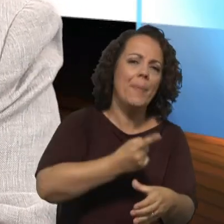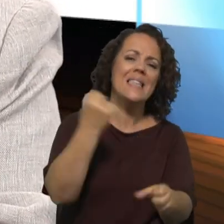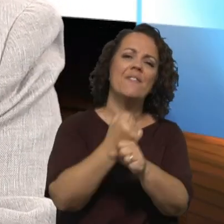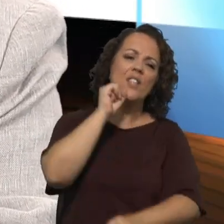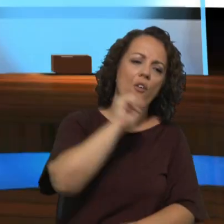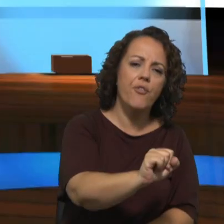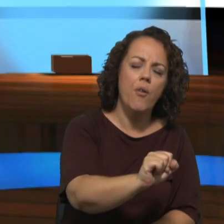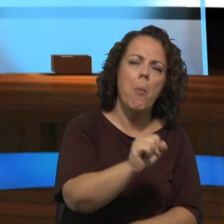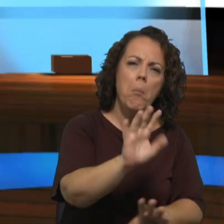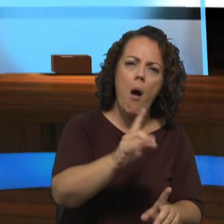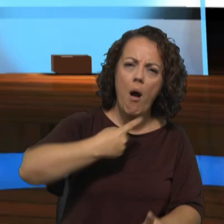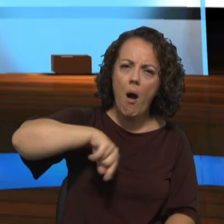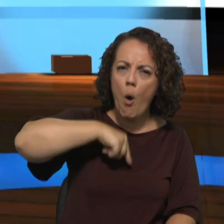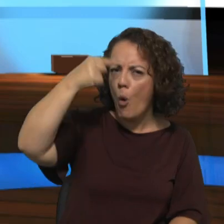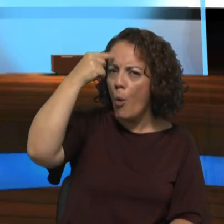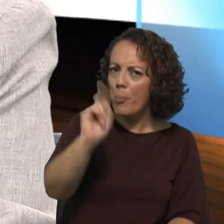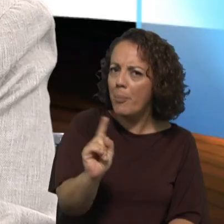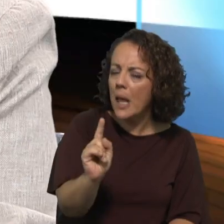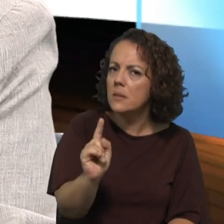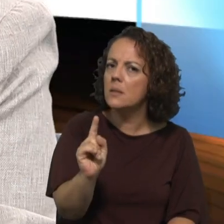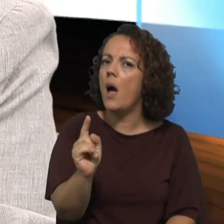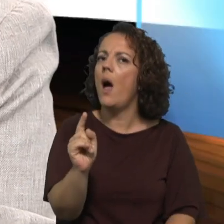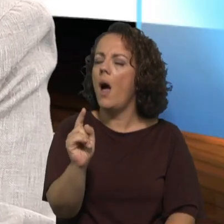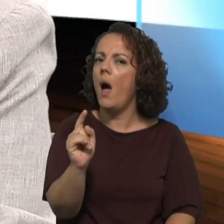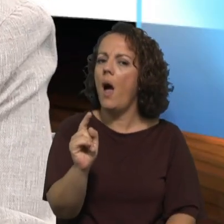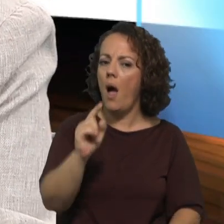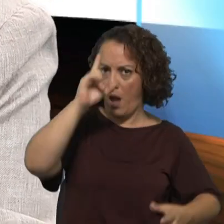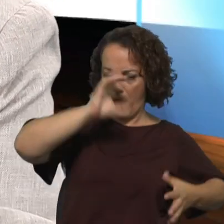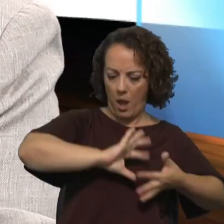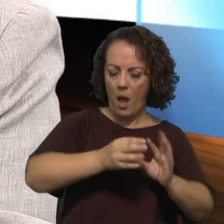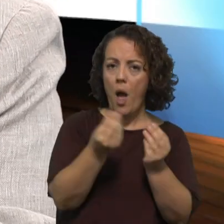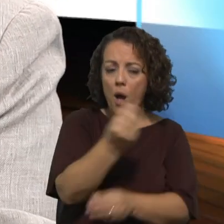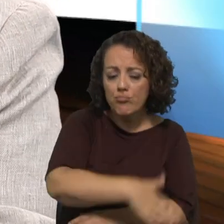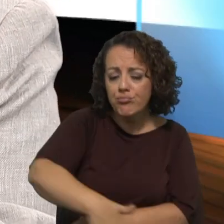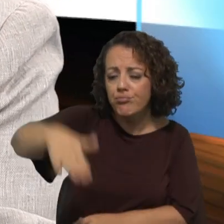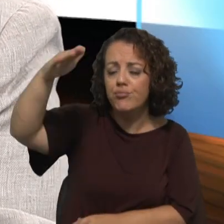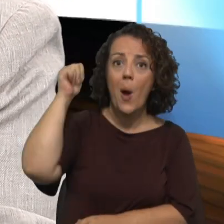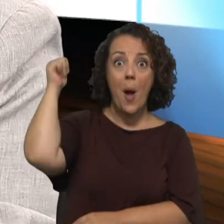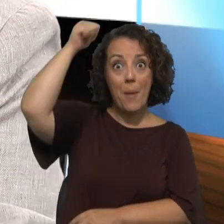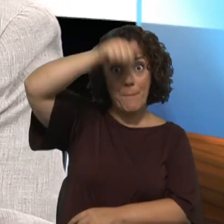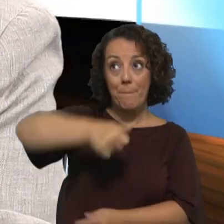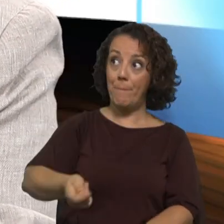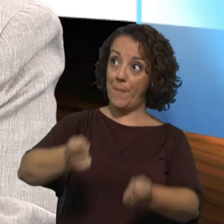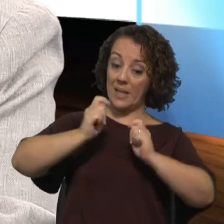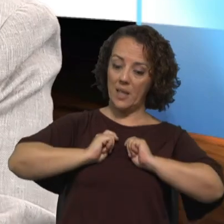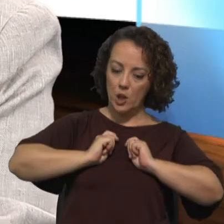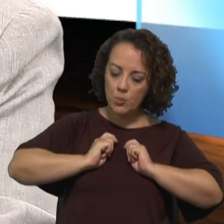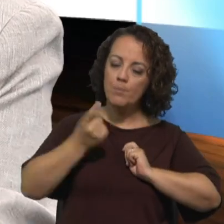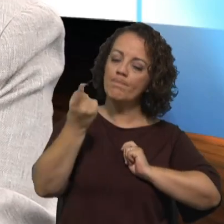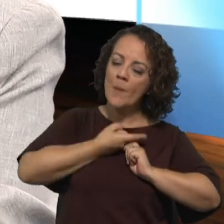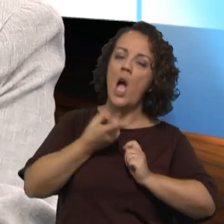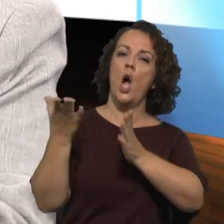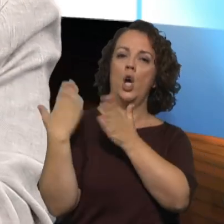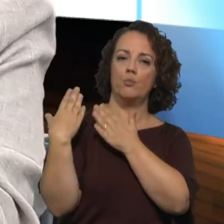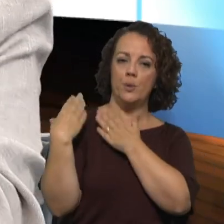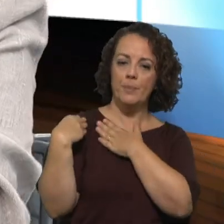mas não se pensa naquilo que efetivamente a dimensão batismal implica na vida de cada pessoa e na necessidade de participação e de responsabilidade